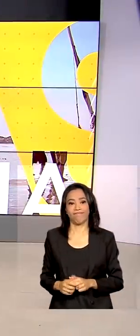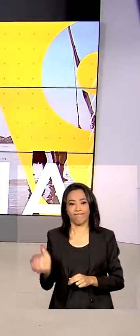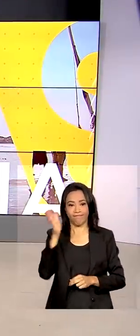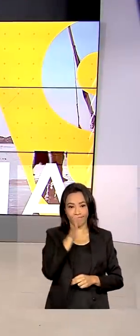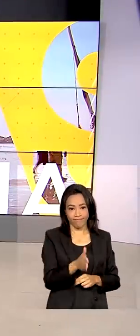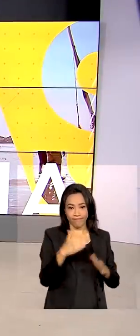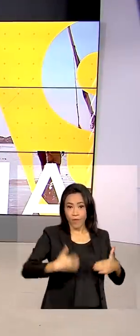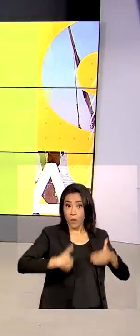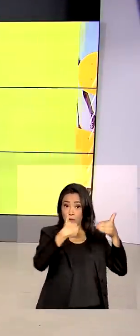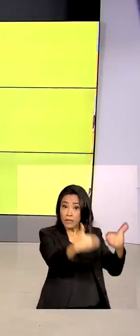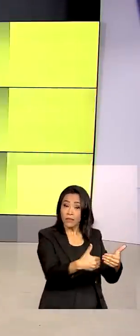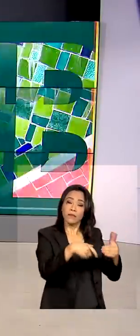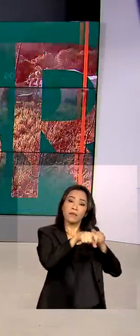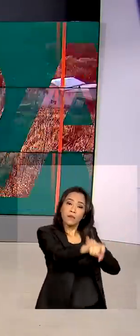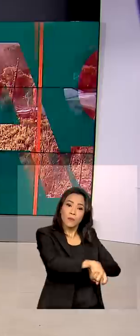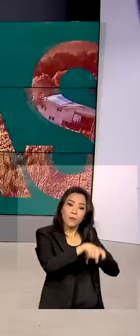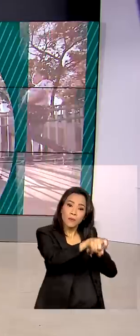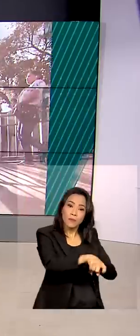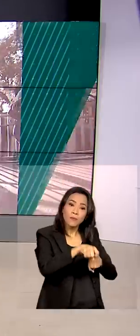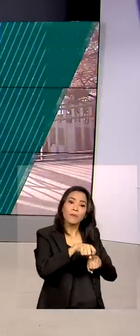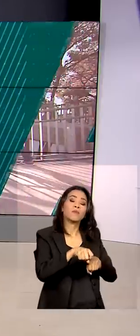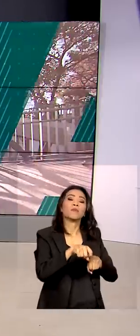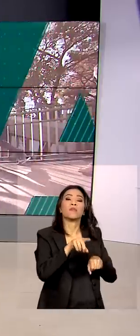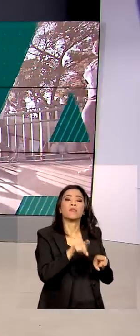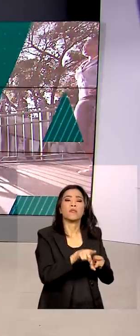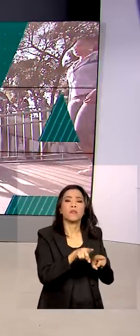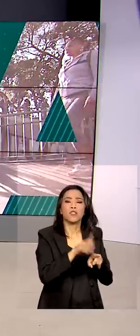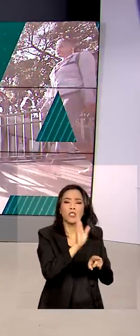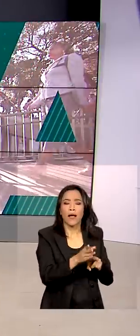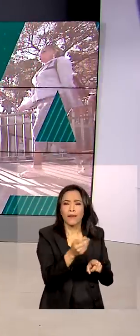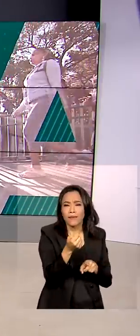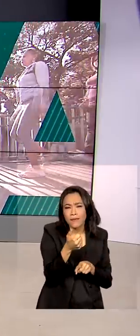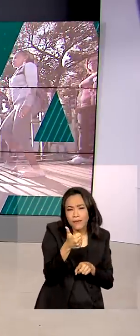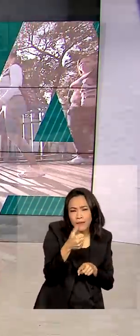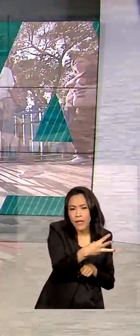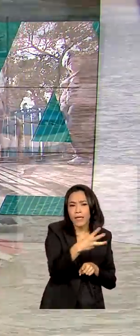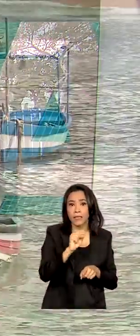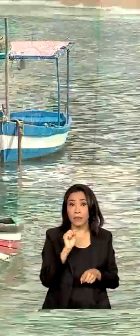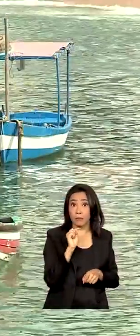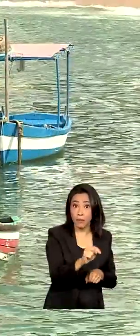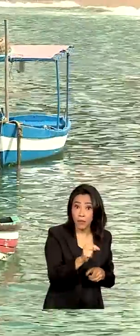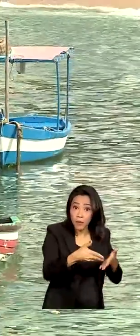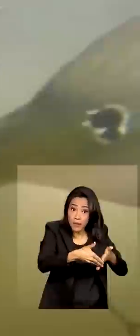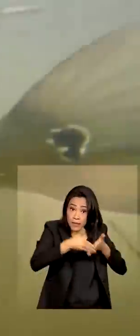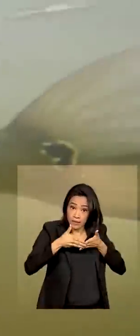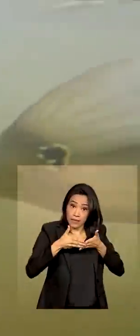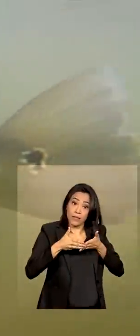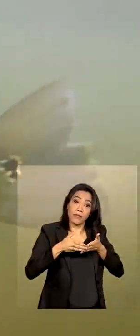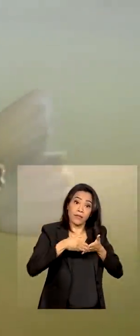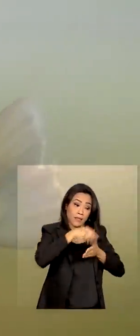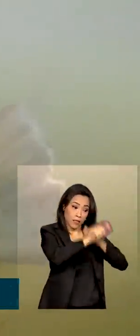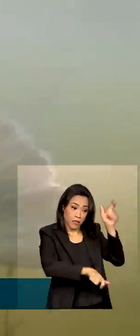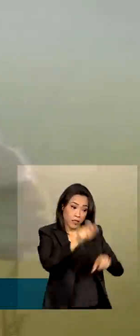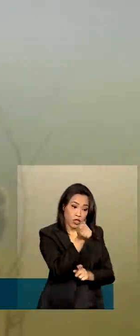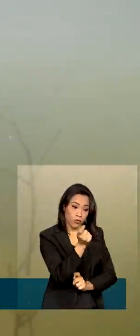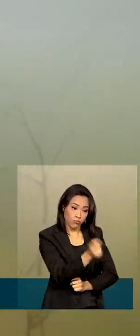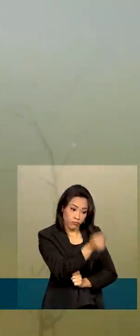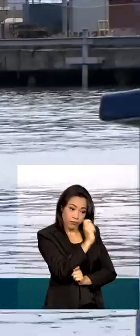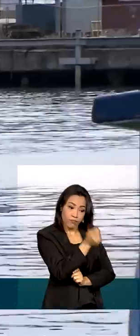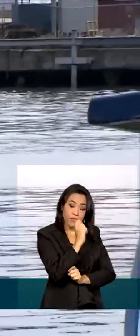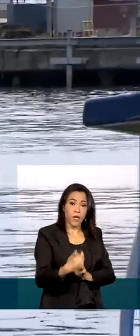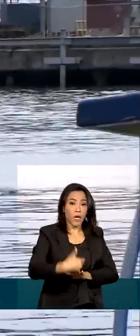Ministério da Agricultura reativou quase 13 mil licenças de pescadores profissionais que tinham sido